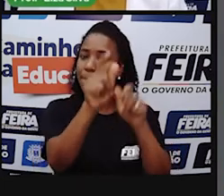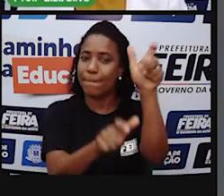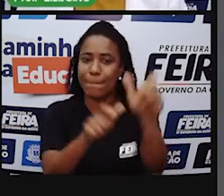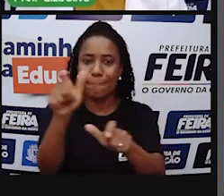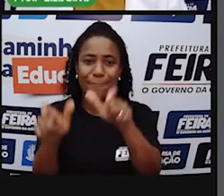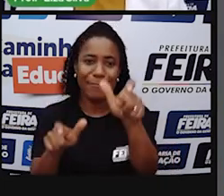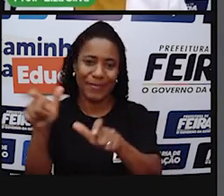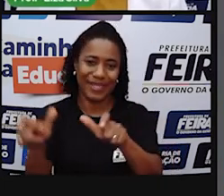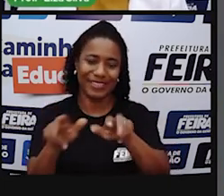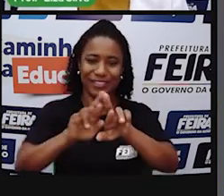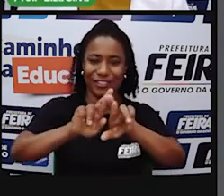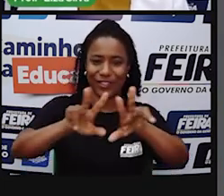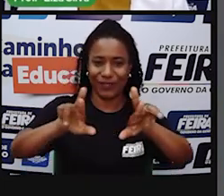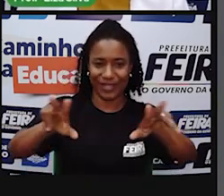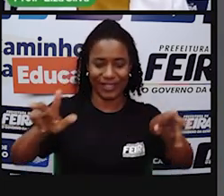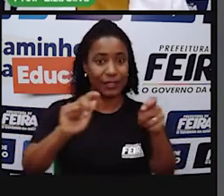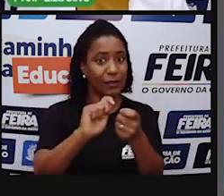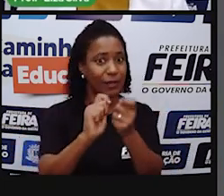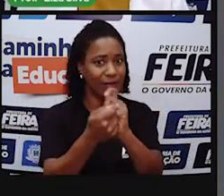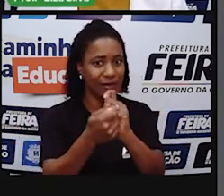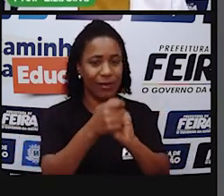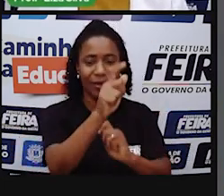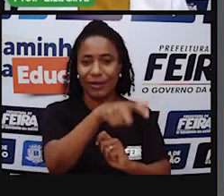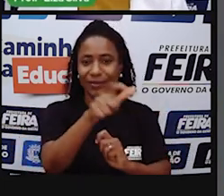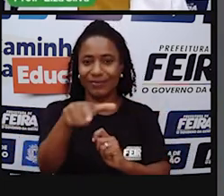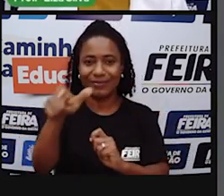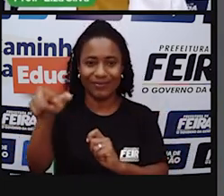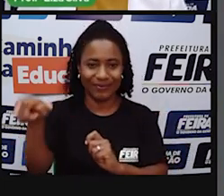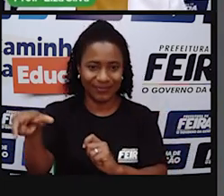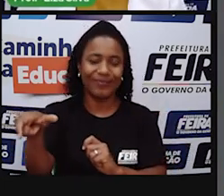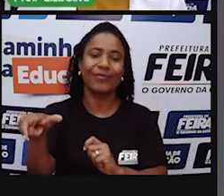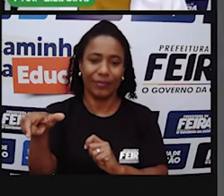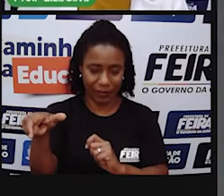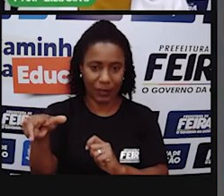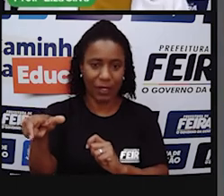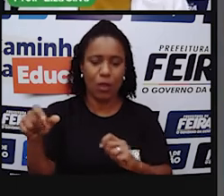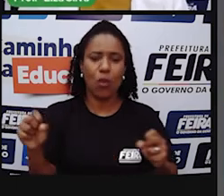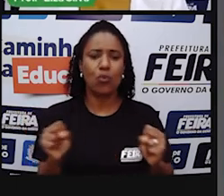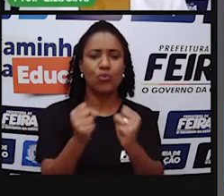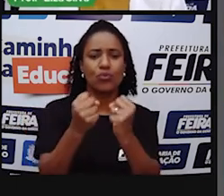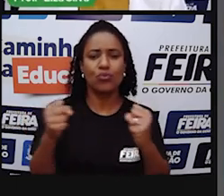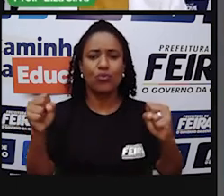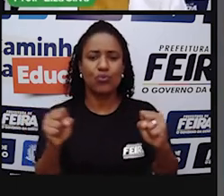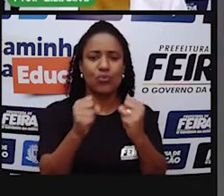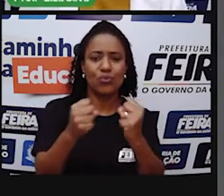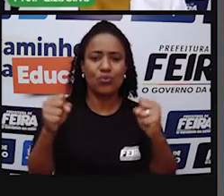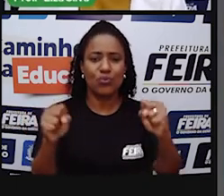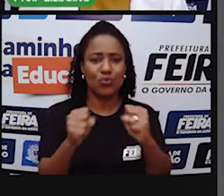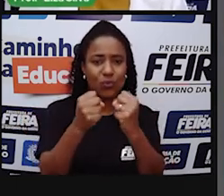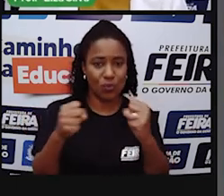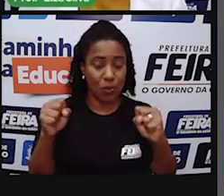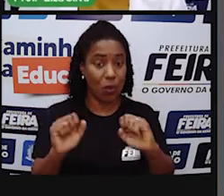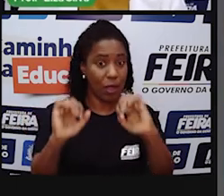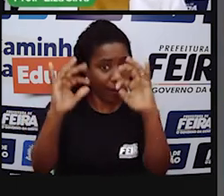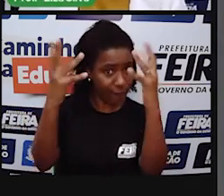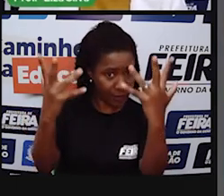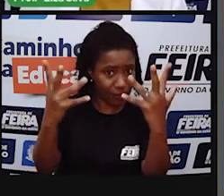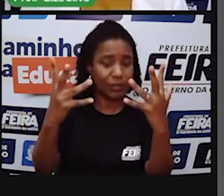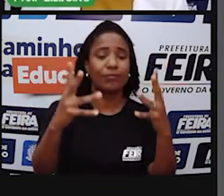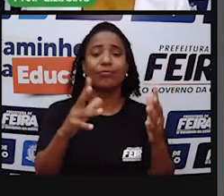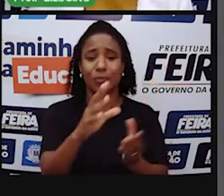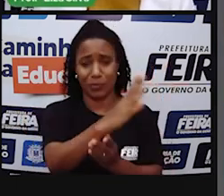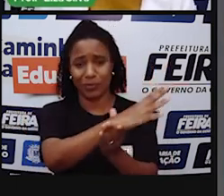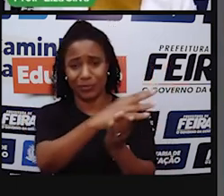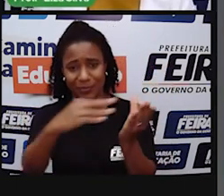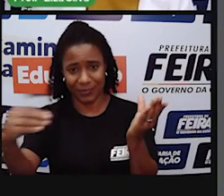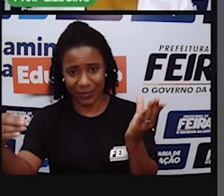Esse ritmo Contagiou povos De todo o mundo Vamos conhecer um pouco Sobre isto?